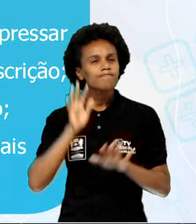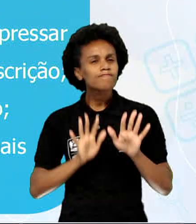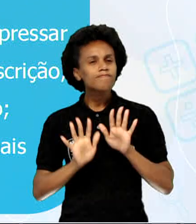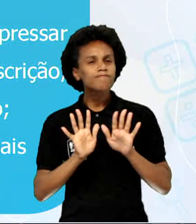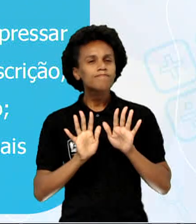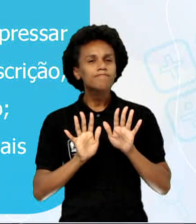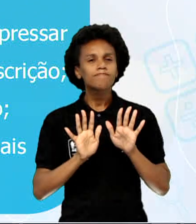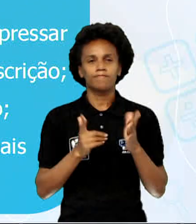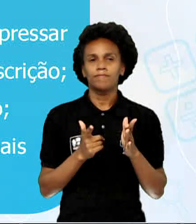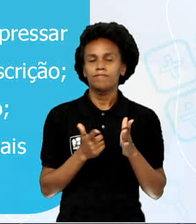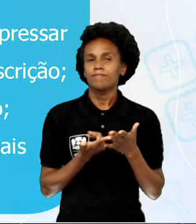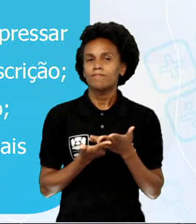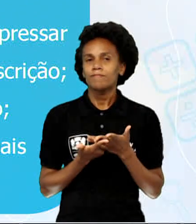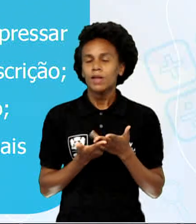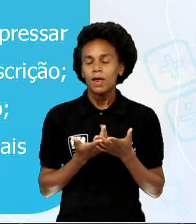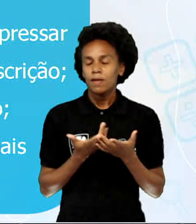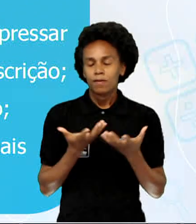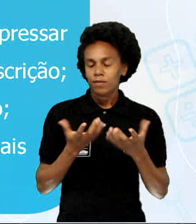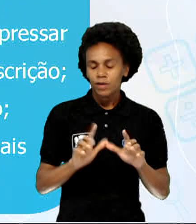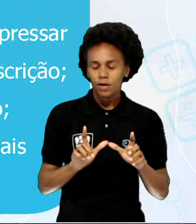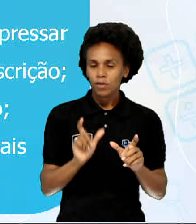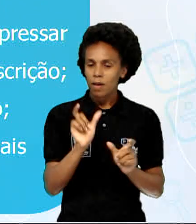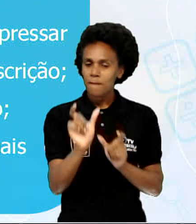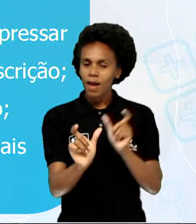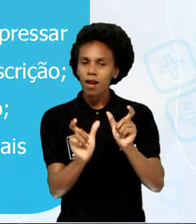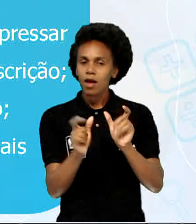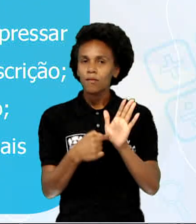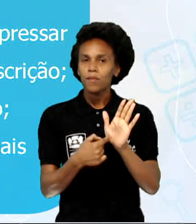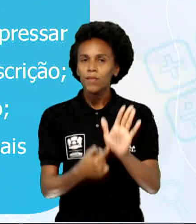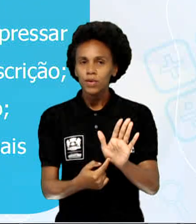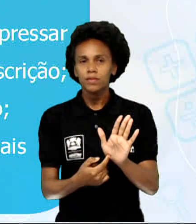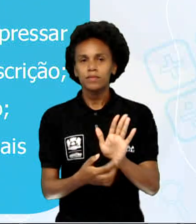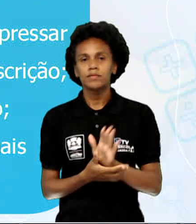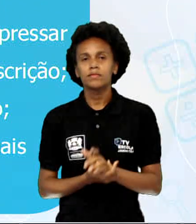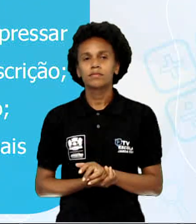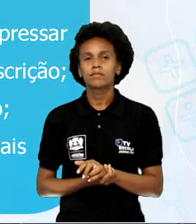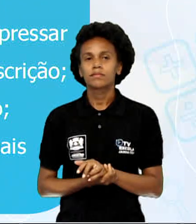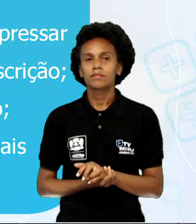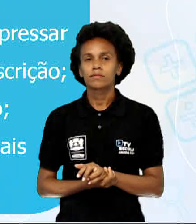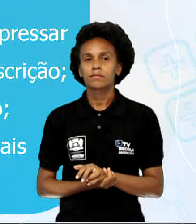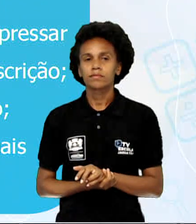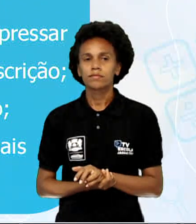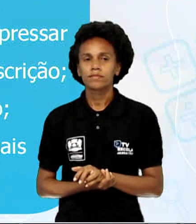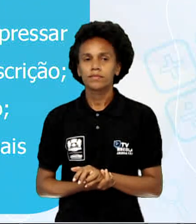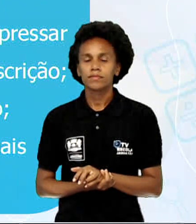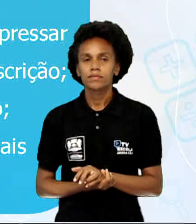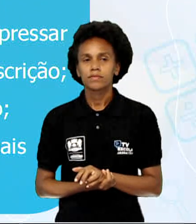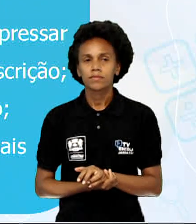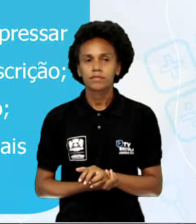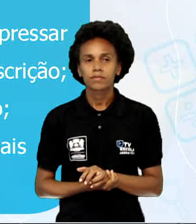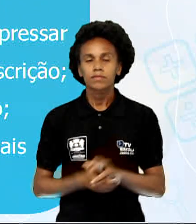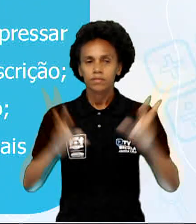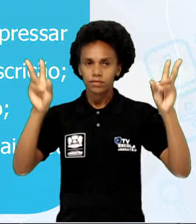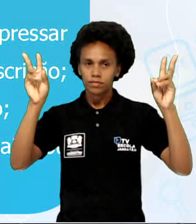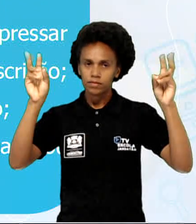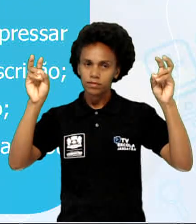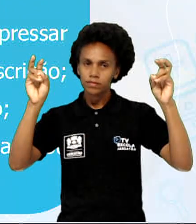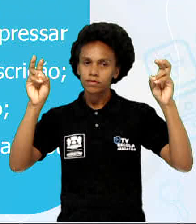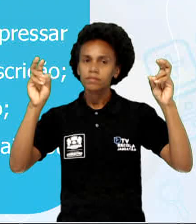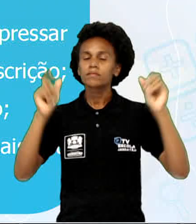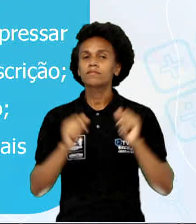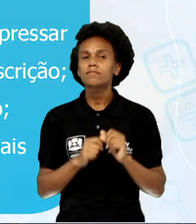palavras em uma transcrição. Concluir uma ideia incompleta para levantar uma reflexão. E as aspas. Isolar